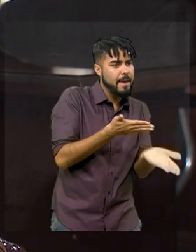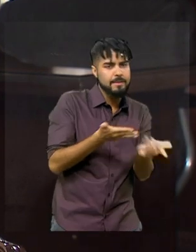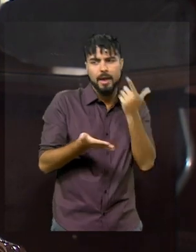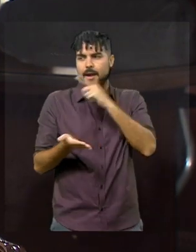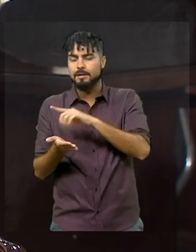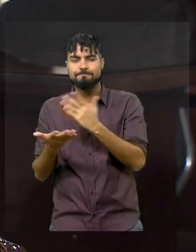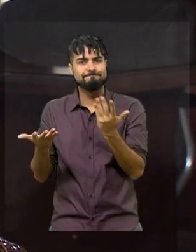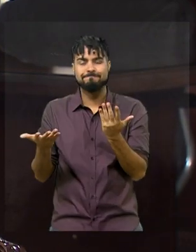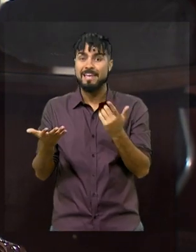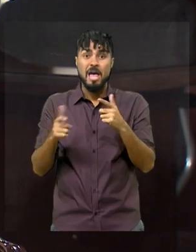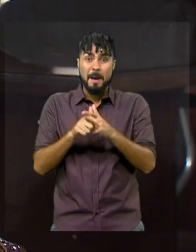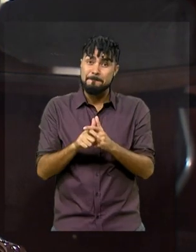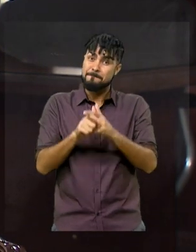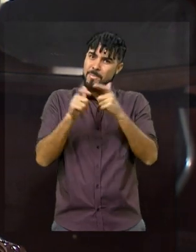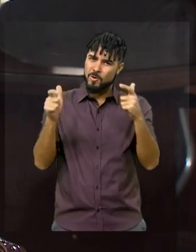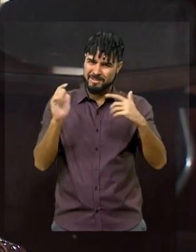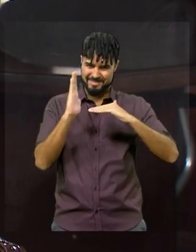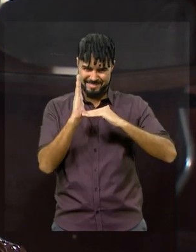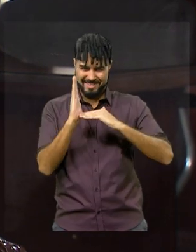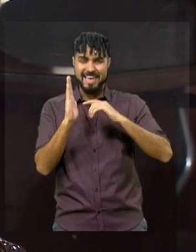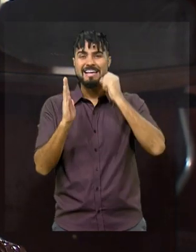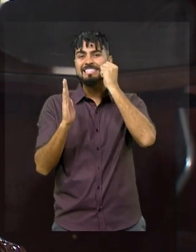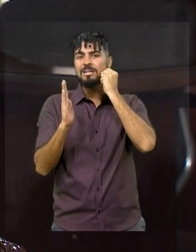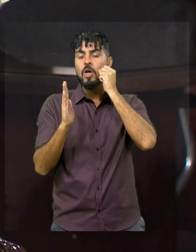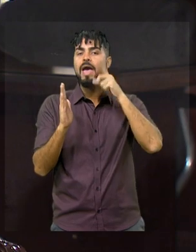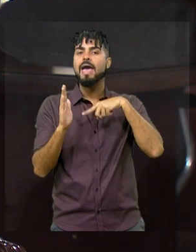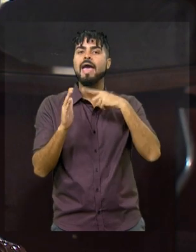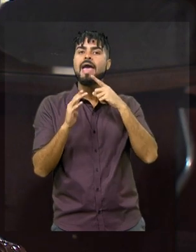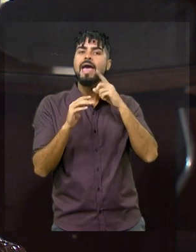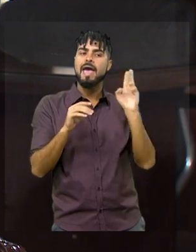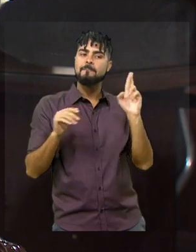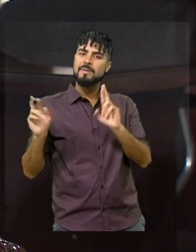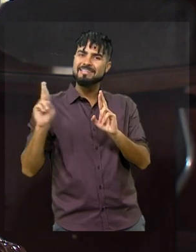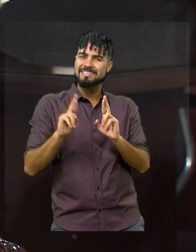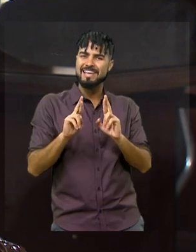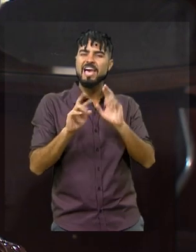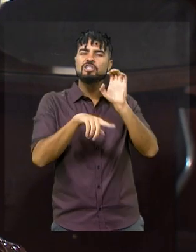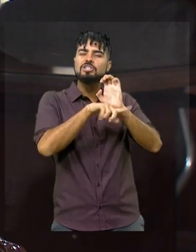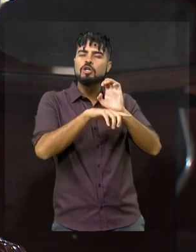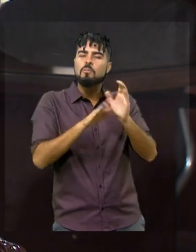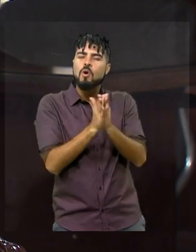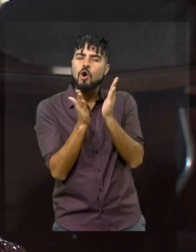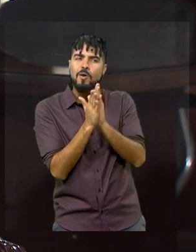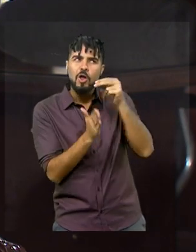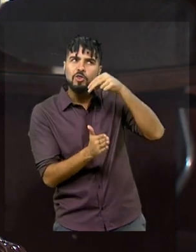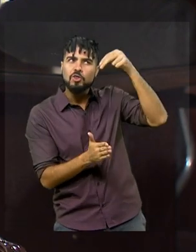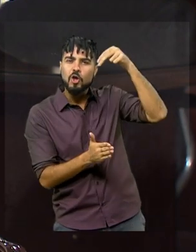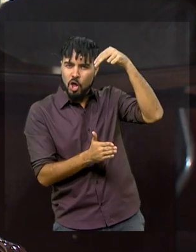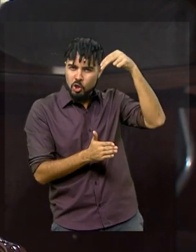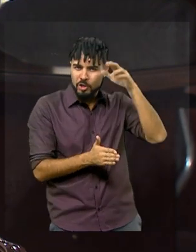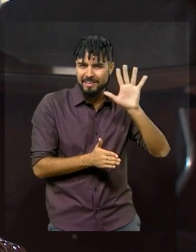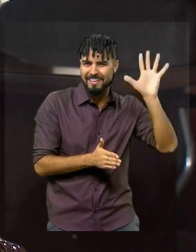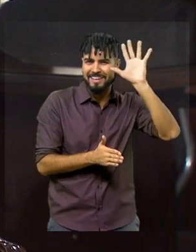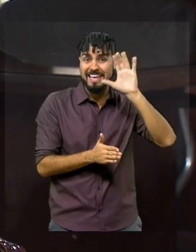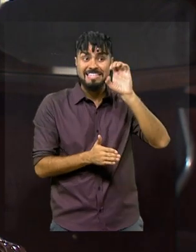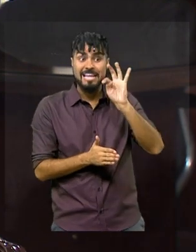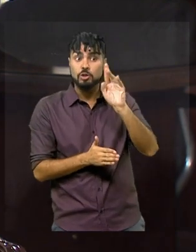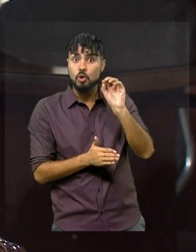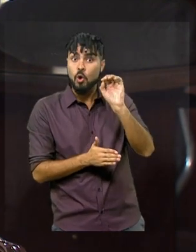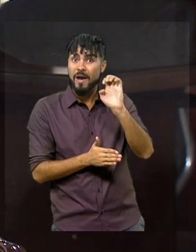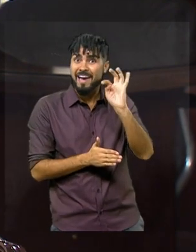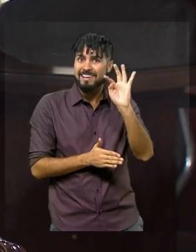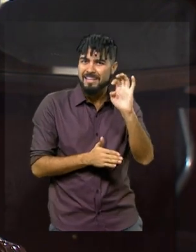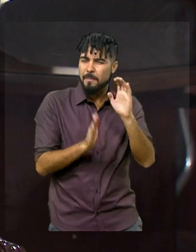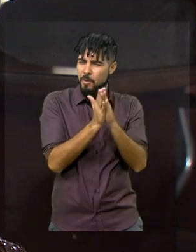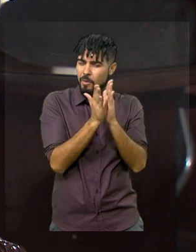da Federação e a maioria dos senadores aqui representam os estados mais pobres da Federação, Norte, Nordeste e Centro-Oeste, dificilmente nós vamos conseguir